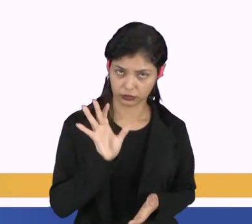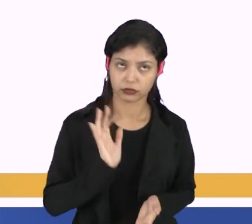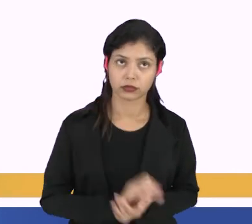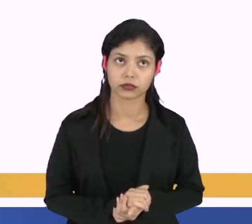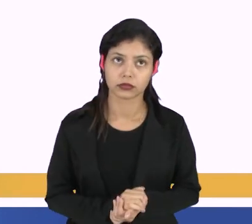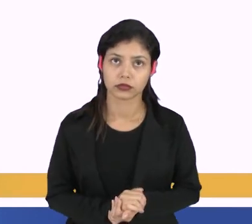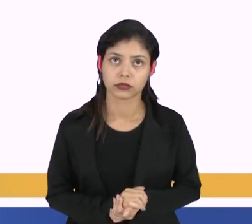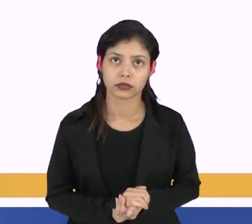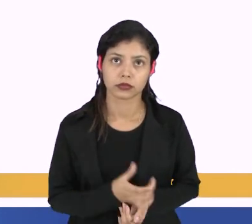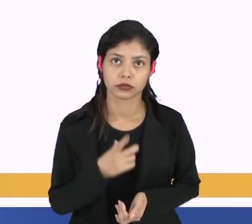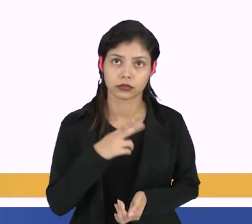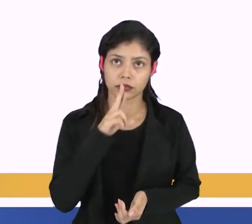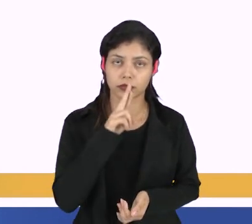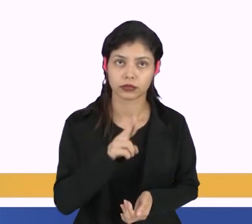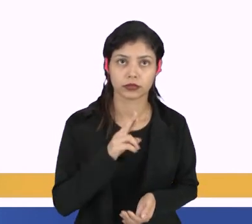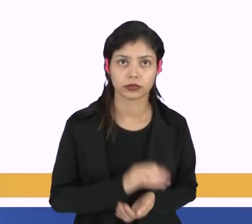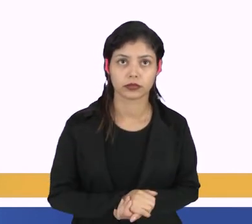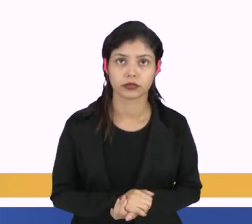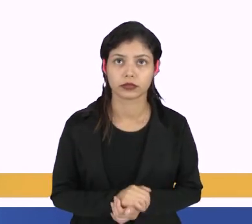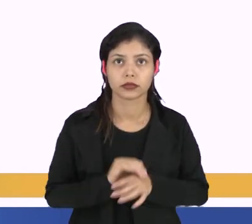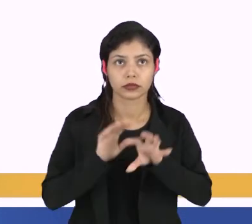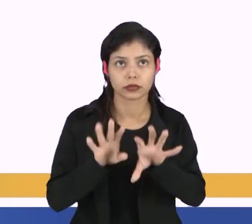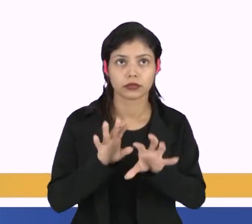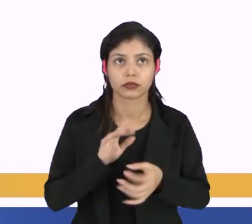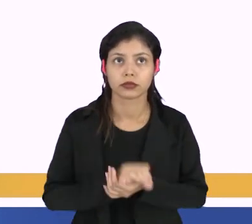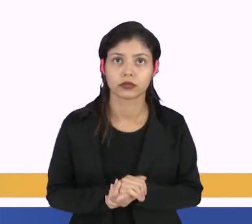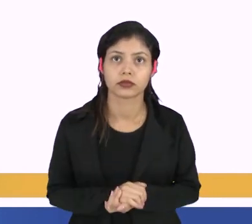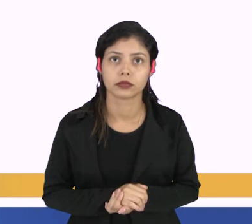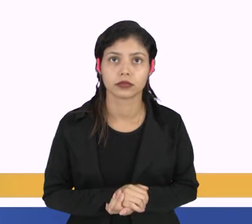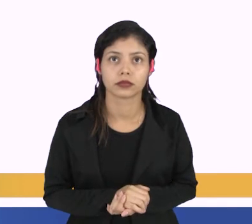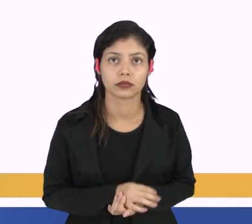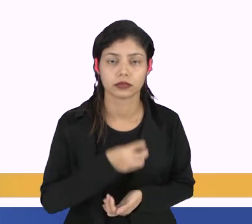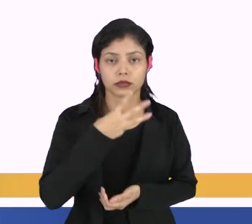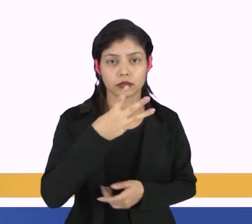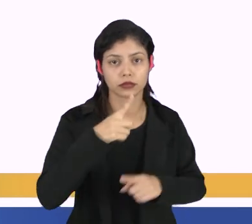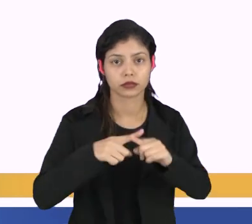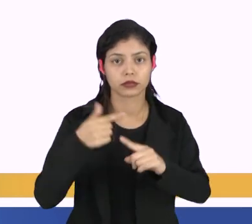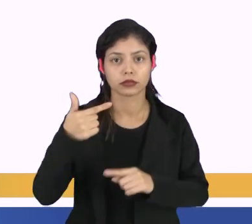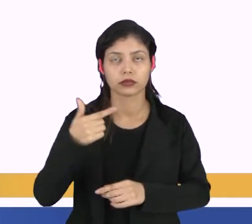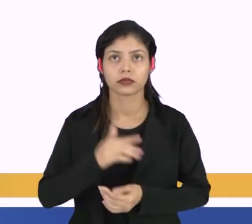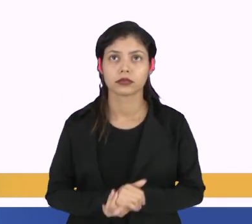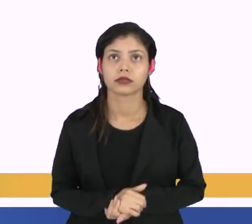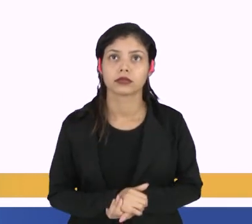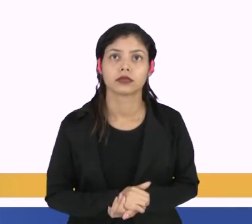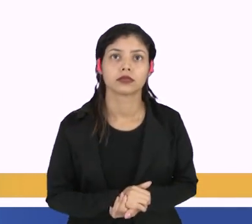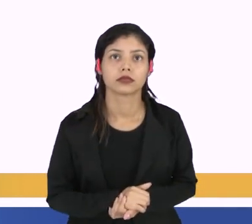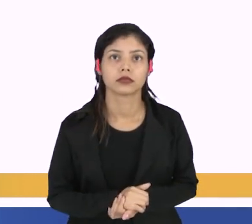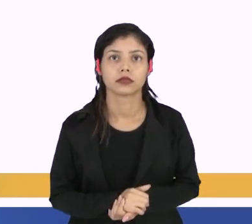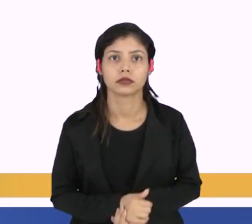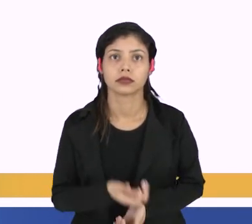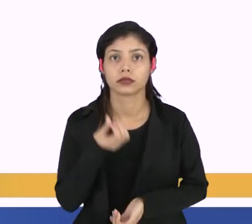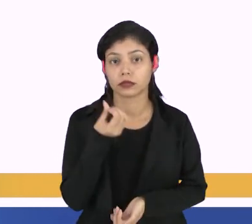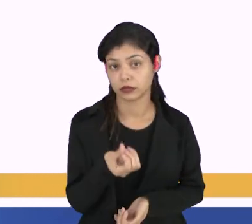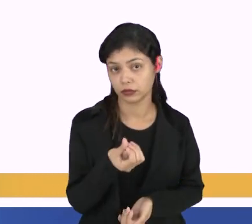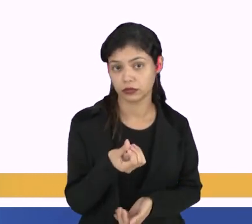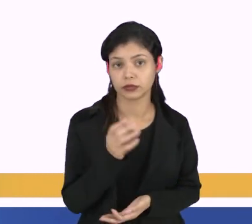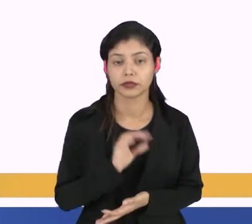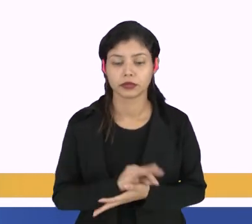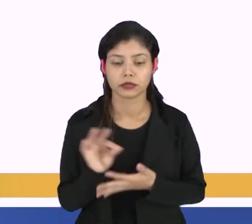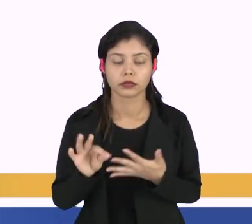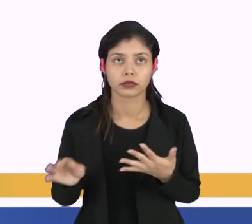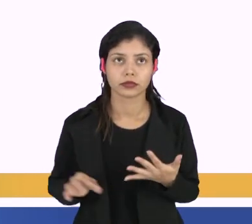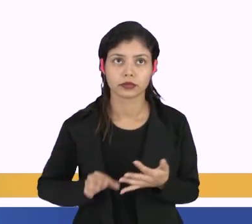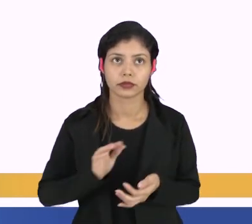e aí nós vamos ter o resultado. Então nesse caso era 3 vezes 2, que é igual a 6 elementos.